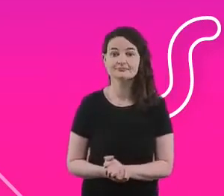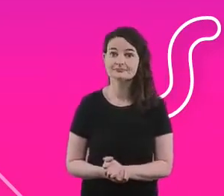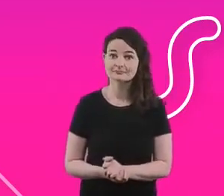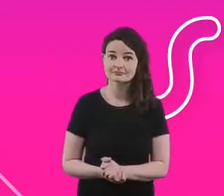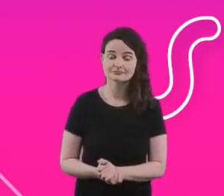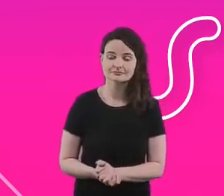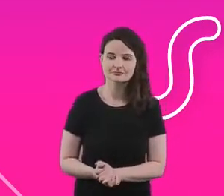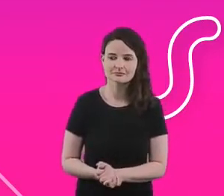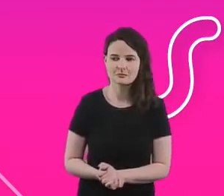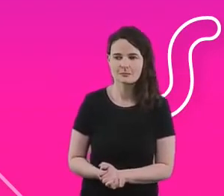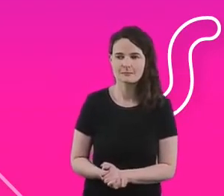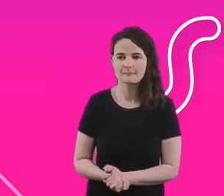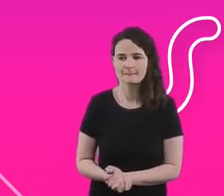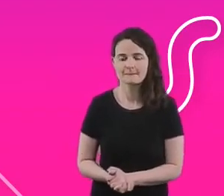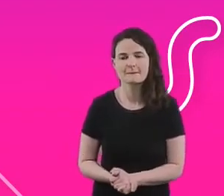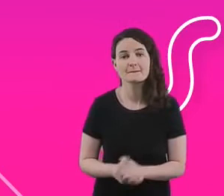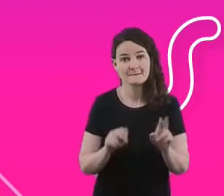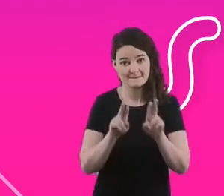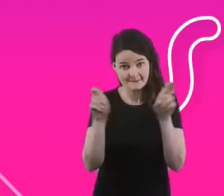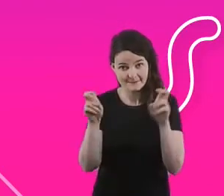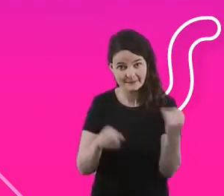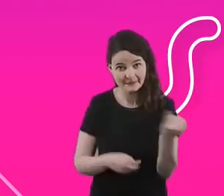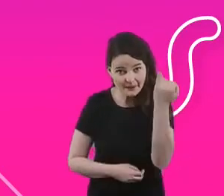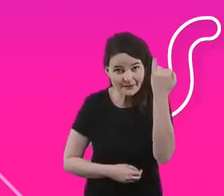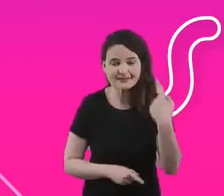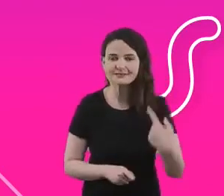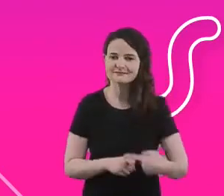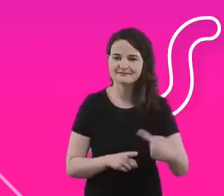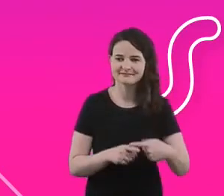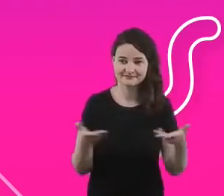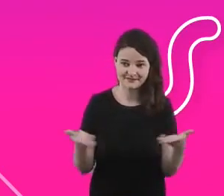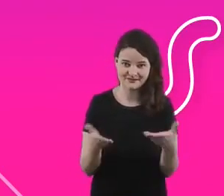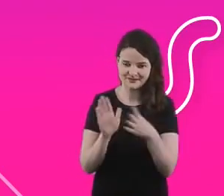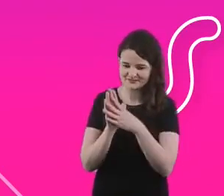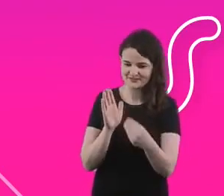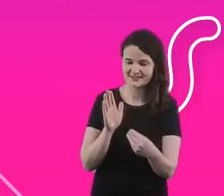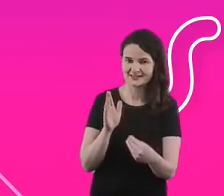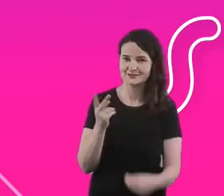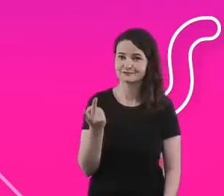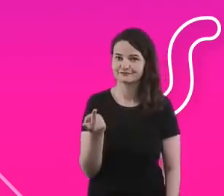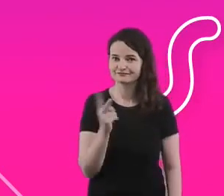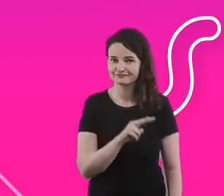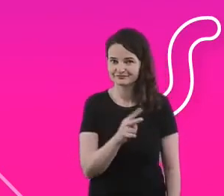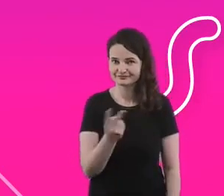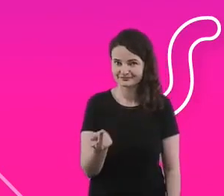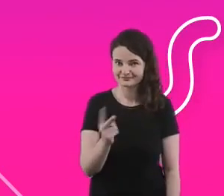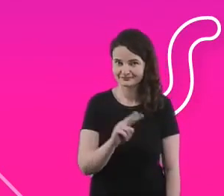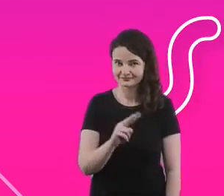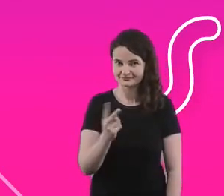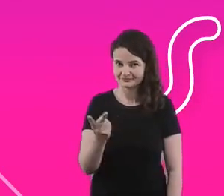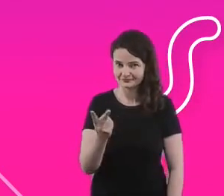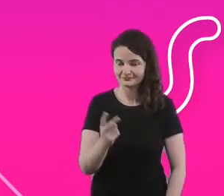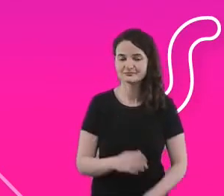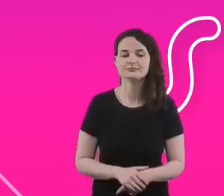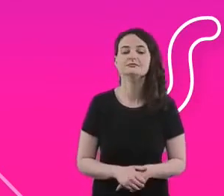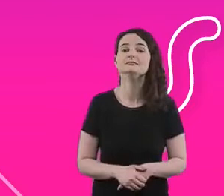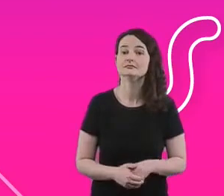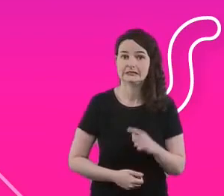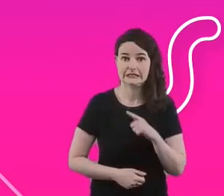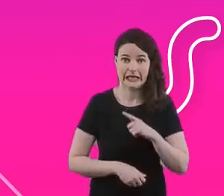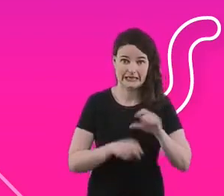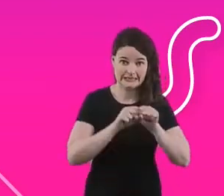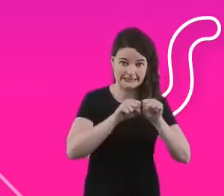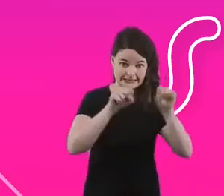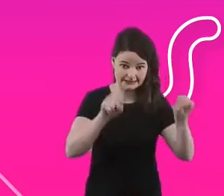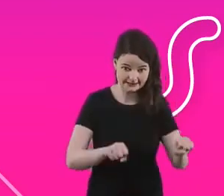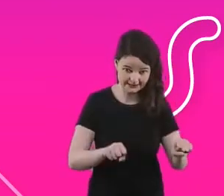a gente tem dois modelos hoje, né? Que atendem pessoas em diferentes escalas. A gente está falando sobre sistemas de abastecimento e aí